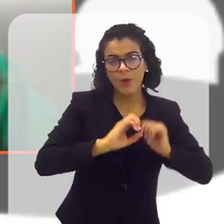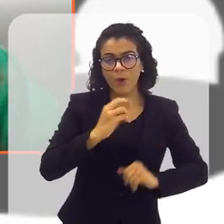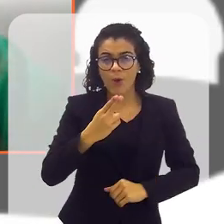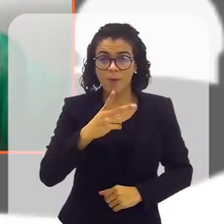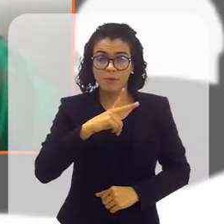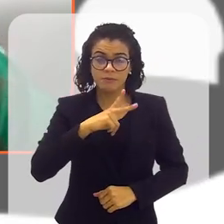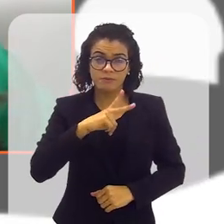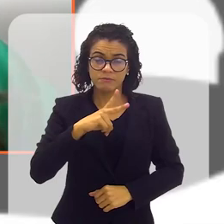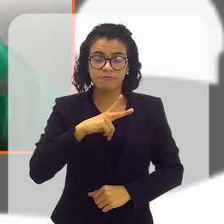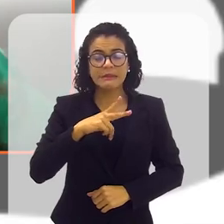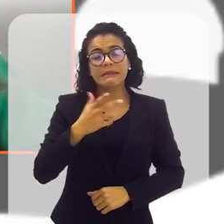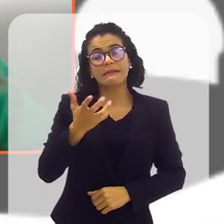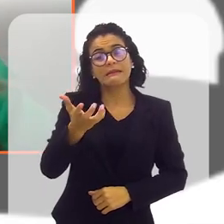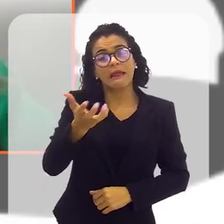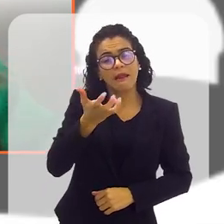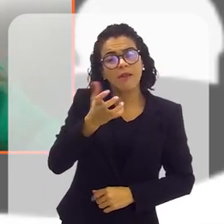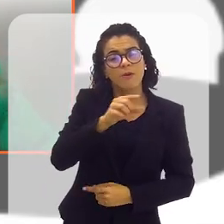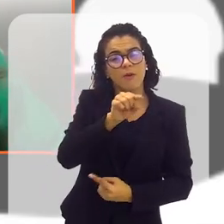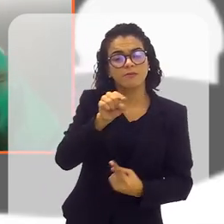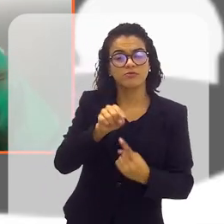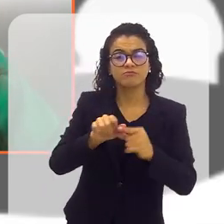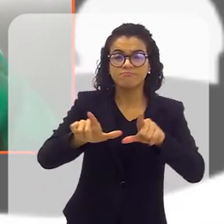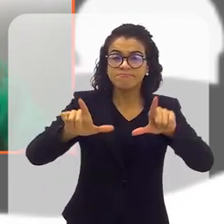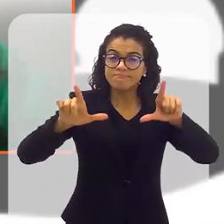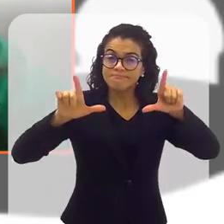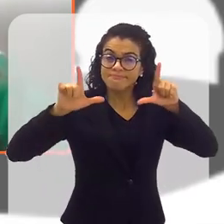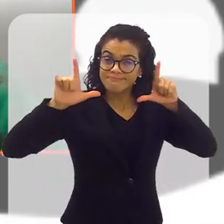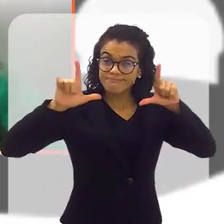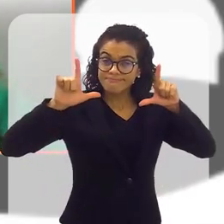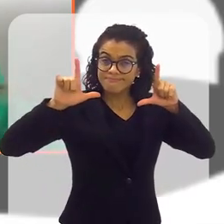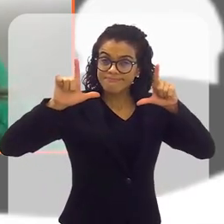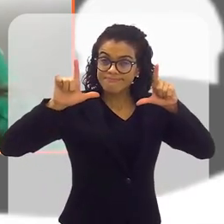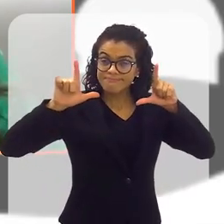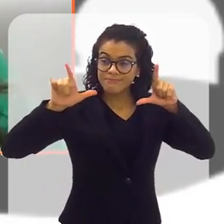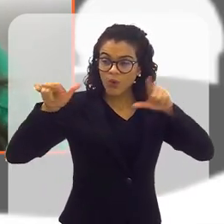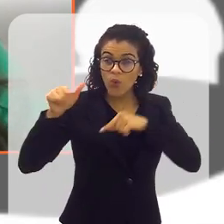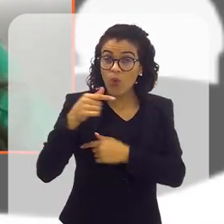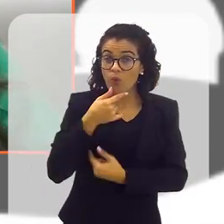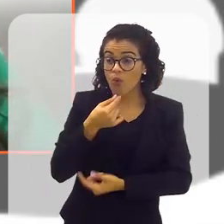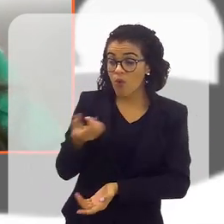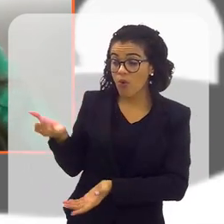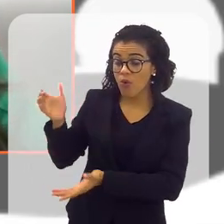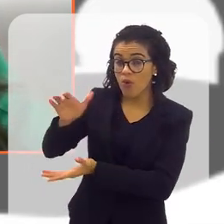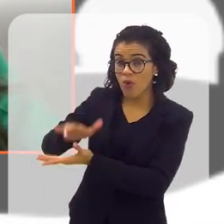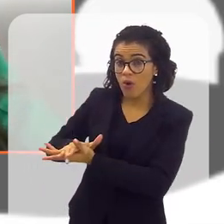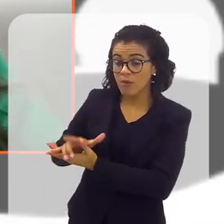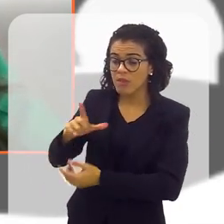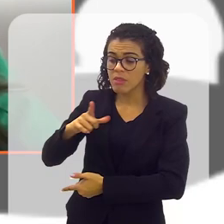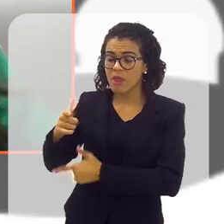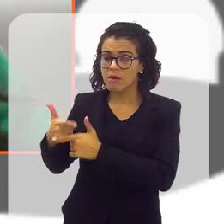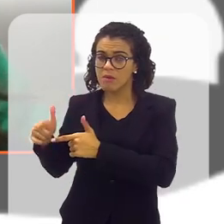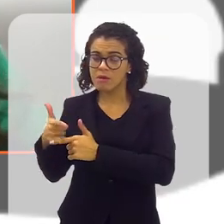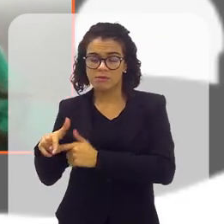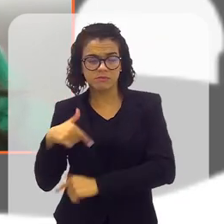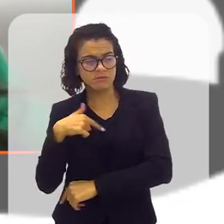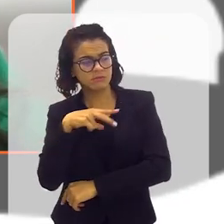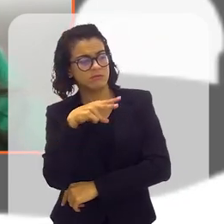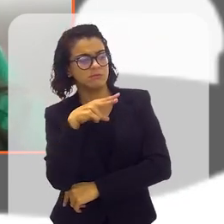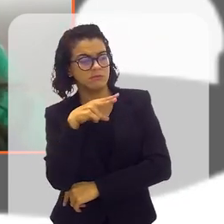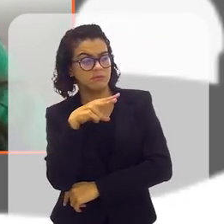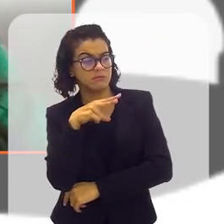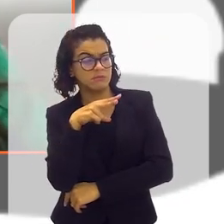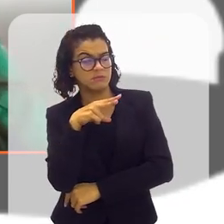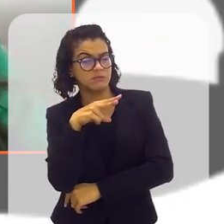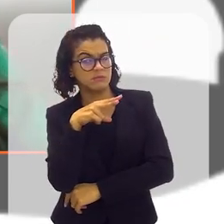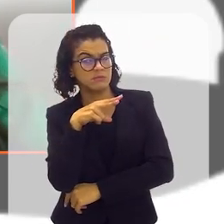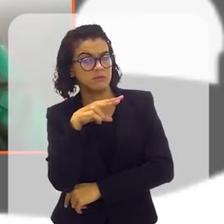profissionalmente ou pessoalmente, querendo, de repente, aparecer, se destacar, e esse homem tem um problema com isso,